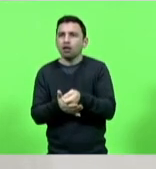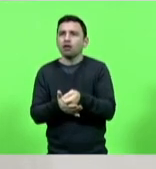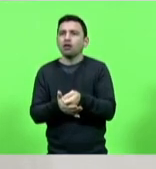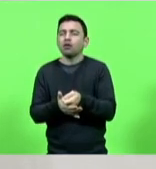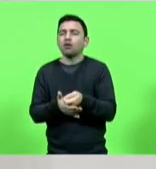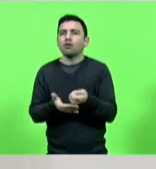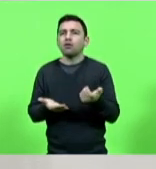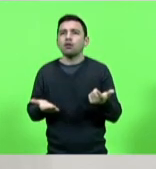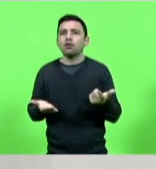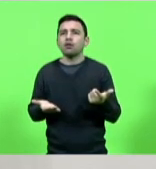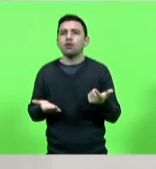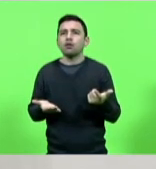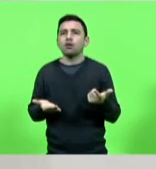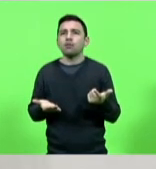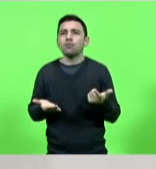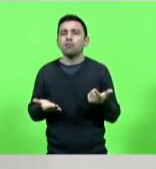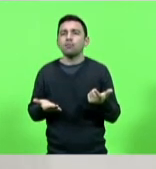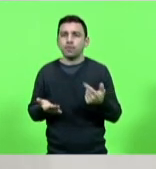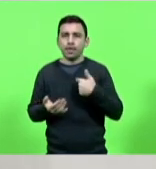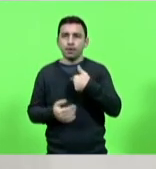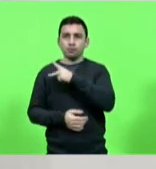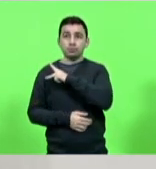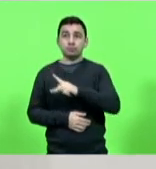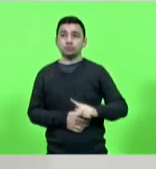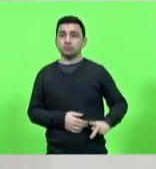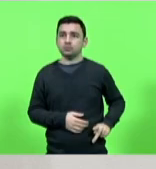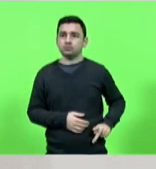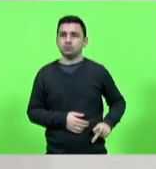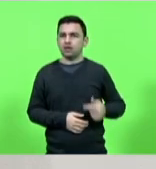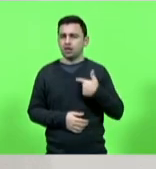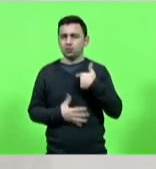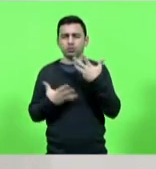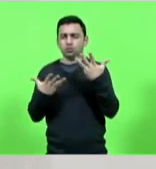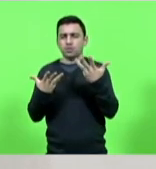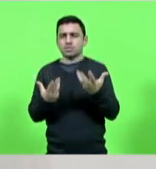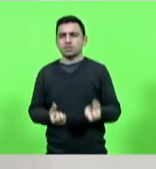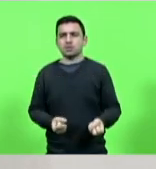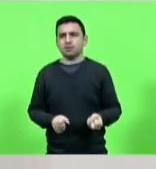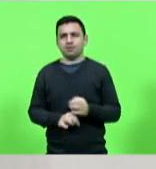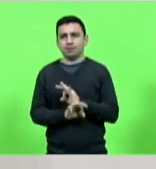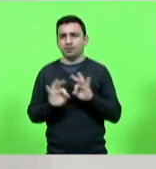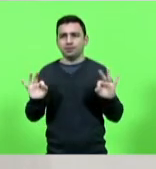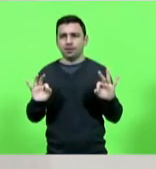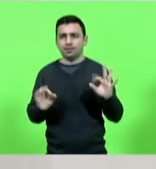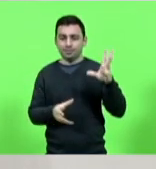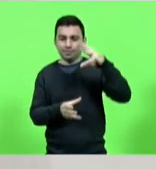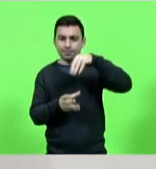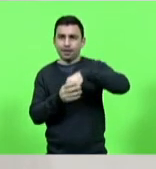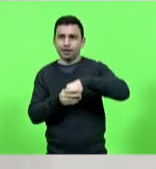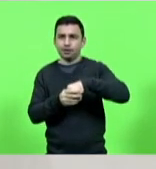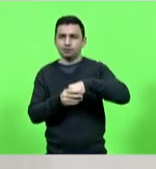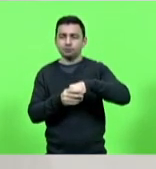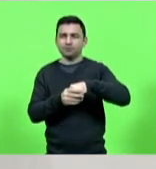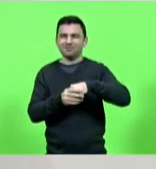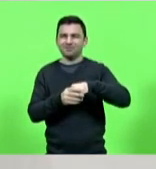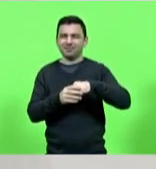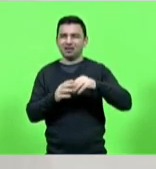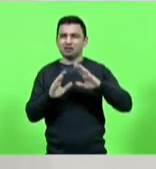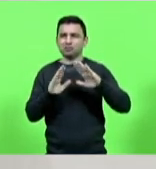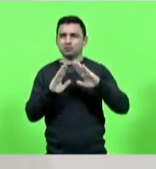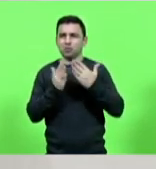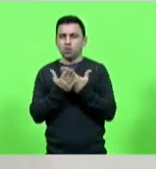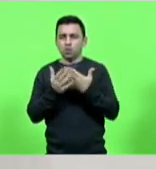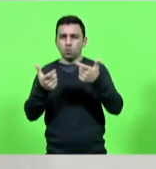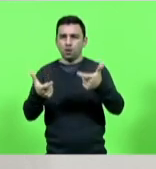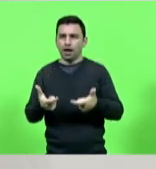E, como presidente da entidade, eu não posso admitir que dentro de uma unidade estudantil fique apostando